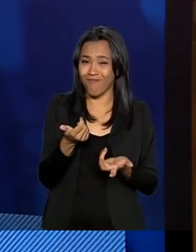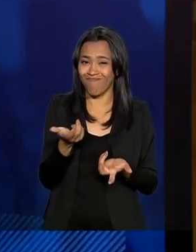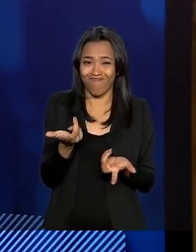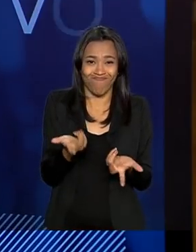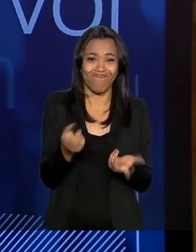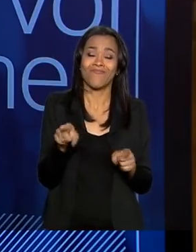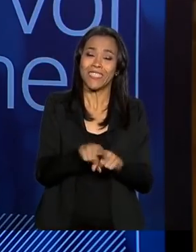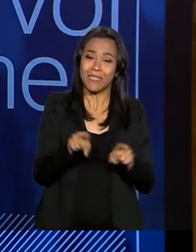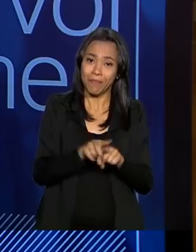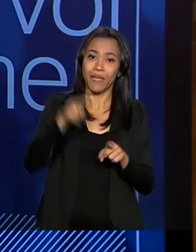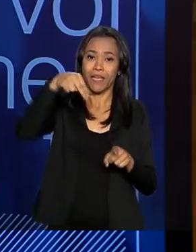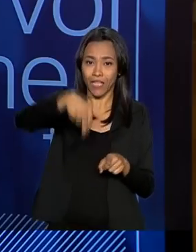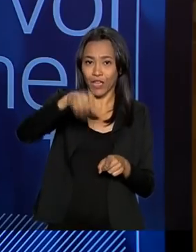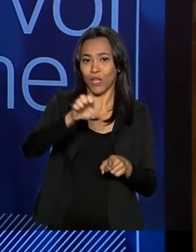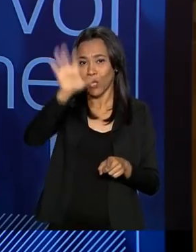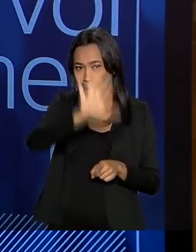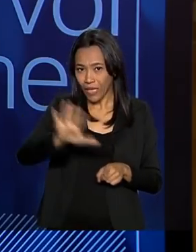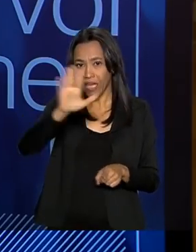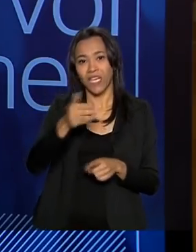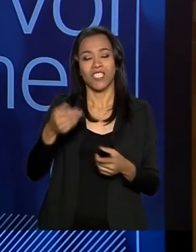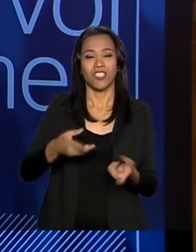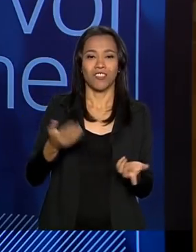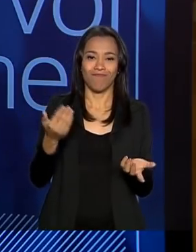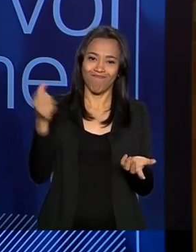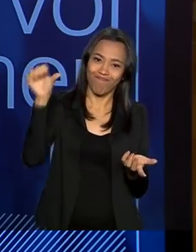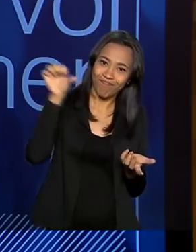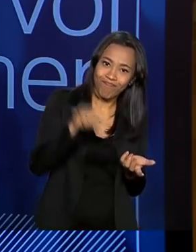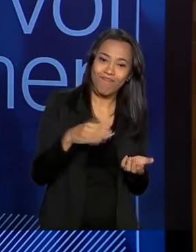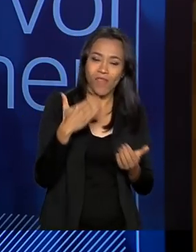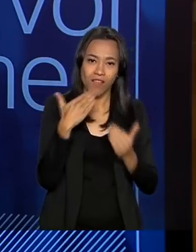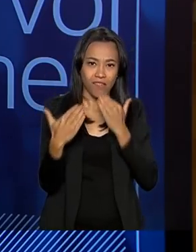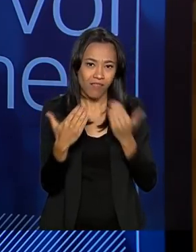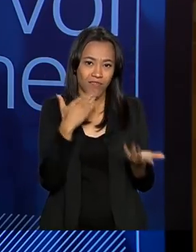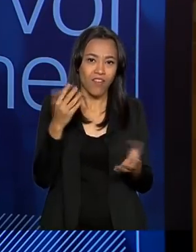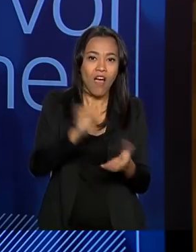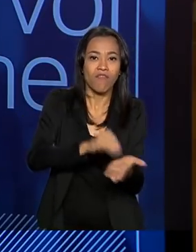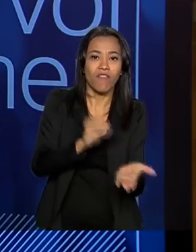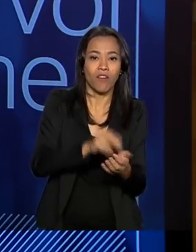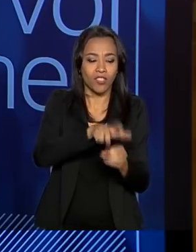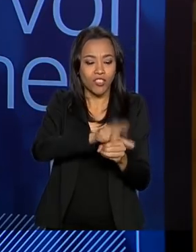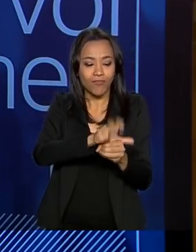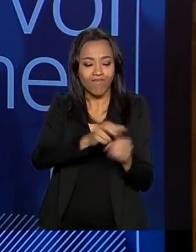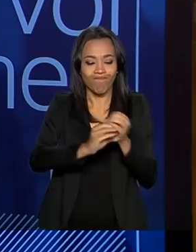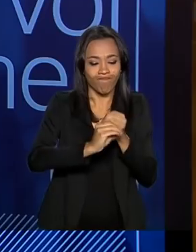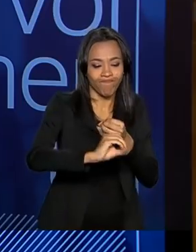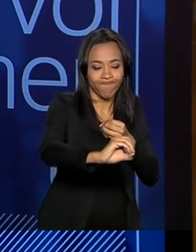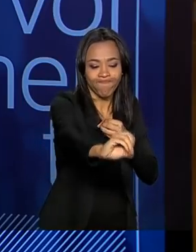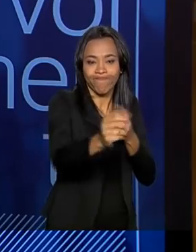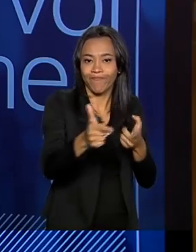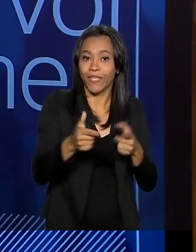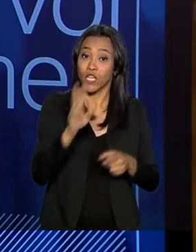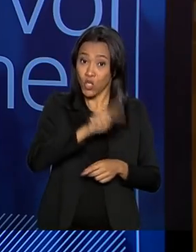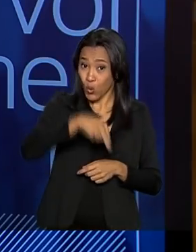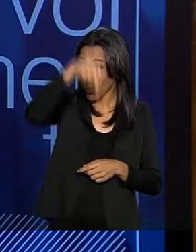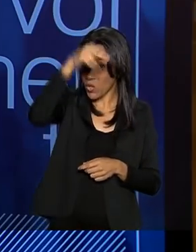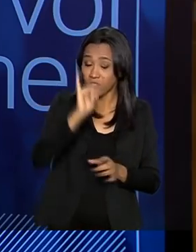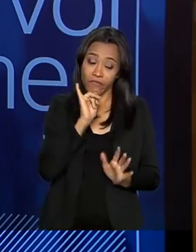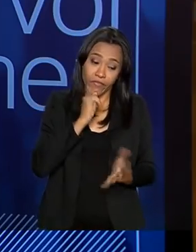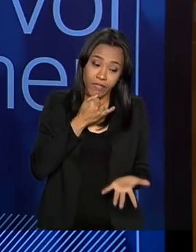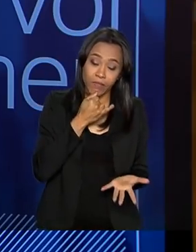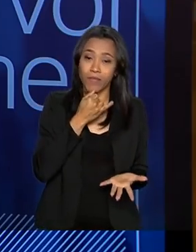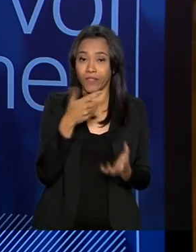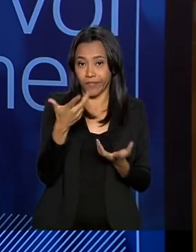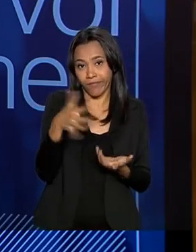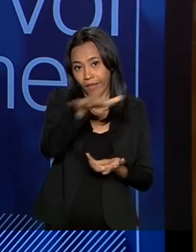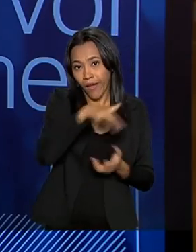A região nordeste também tem índices muito precários, especialmente esgotamento sanitário. Então, posso dizer que na região norte, infelizmente, na área